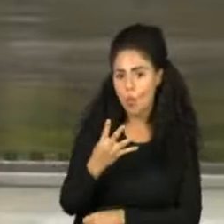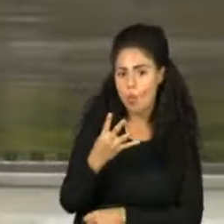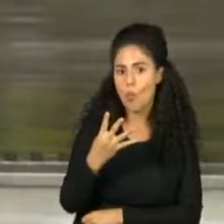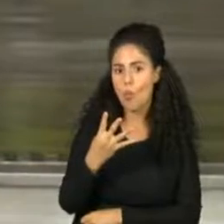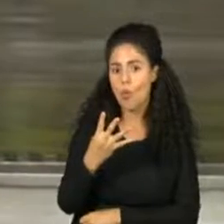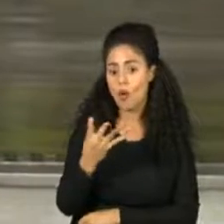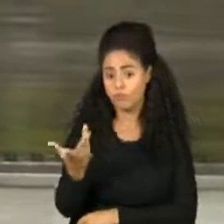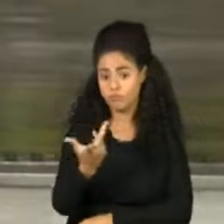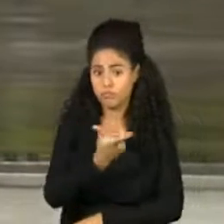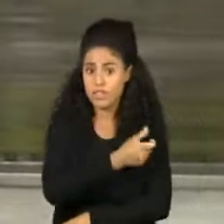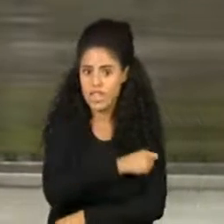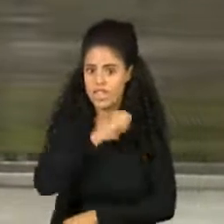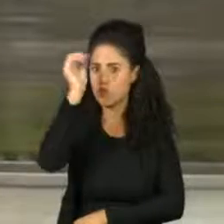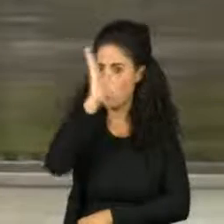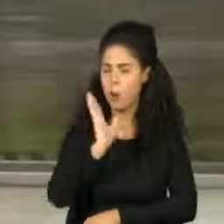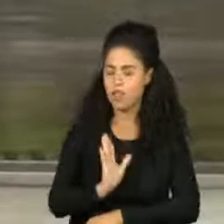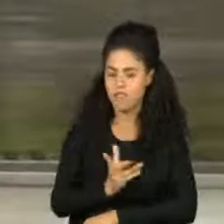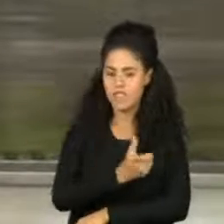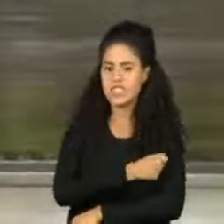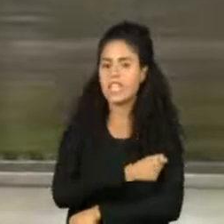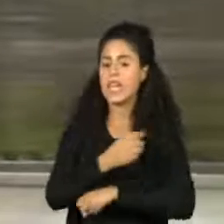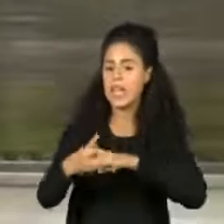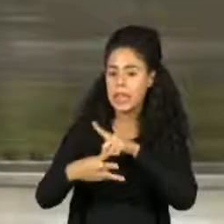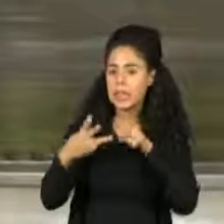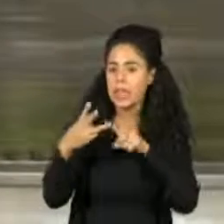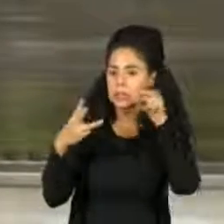crianças no Brasil, 3 estão sendo vacinadas aqui.